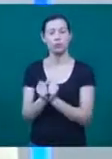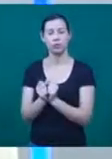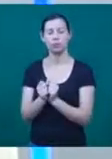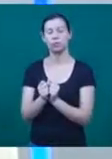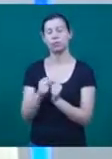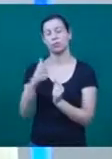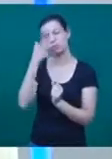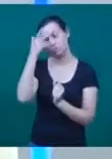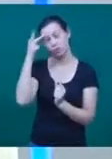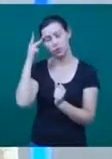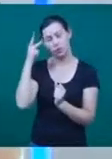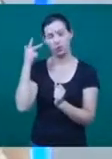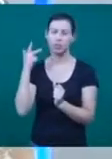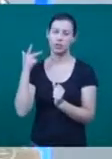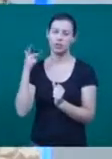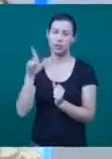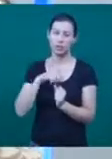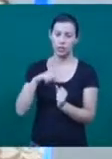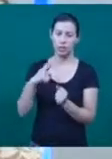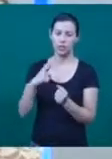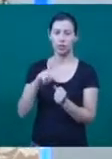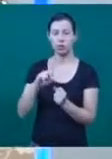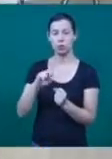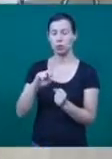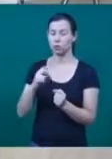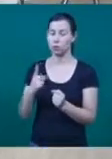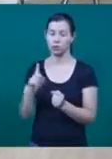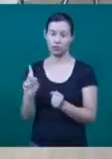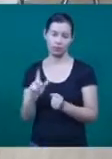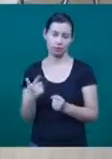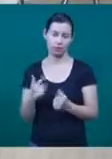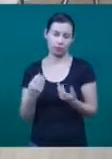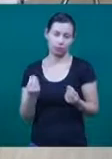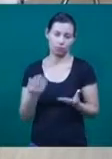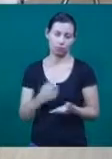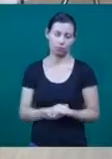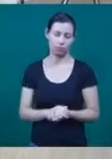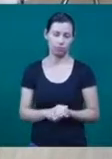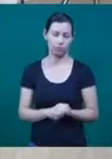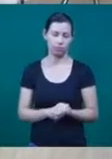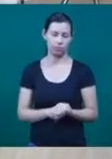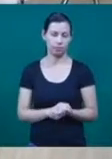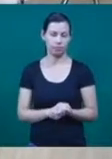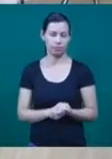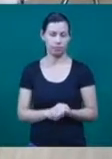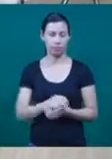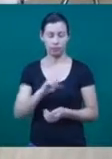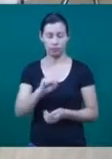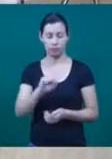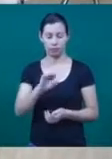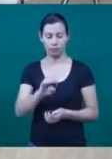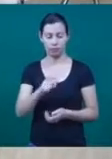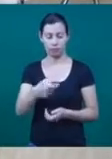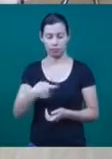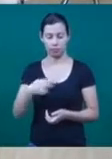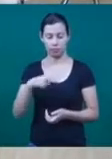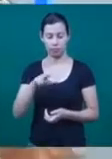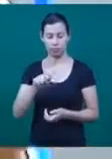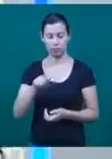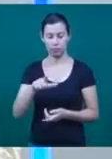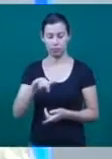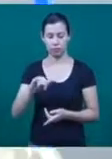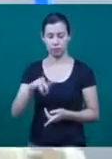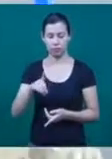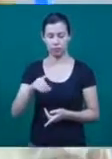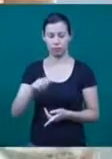pessoas que escolhemos dividir os nossos momentos. E esse é o segredo. E sexualidade não é a mesma coisa que sexo,